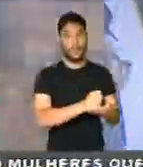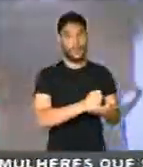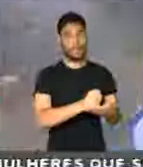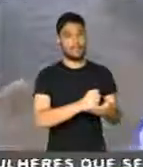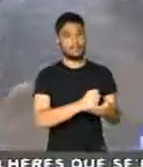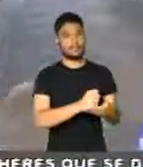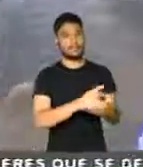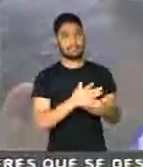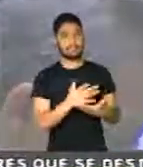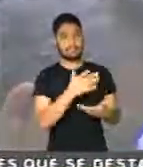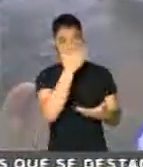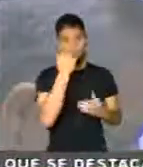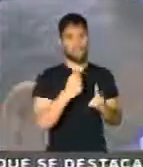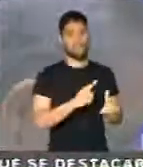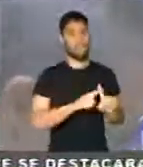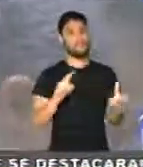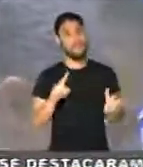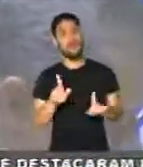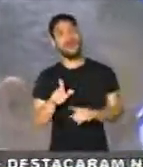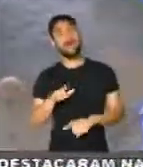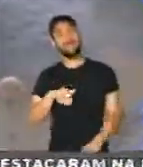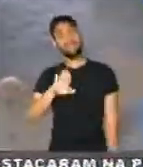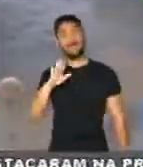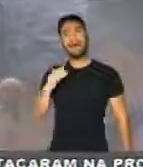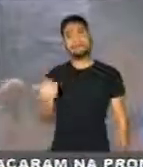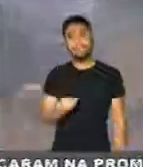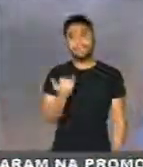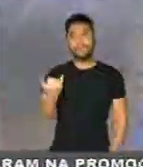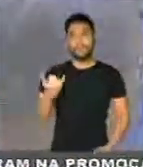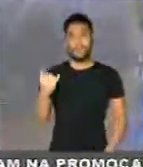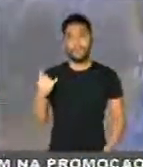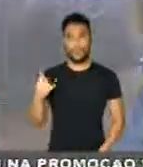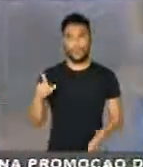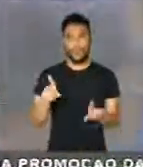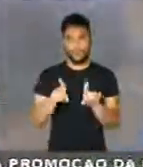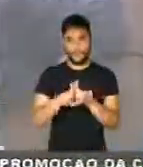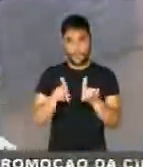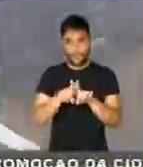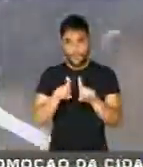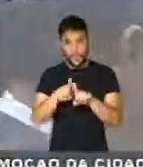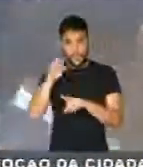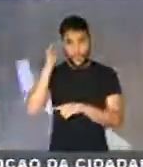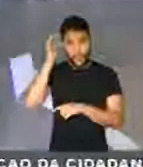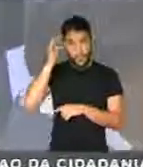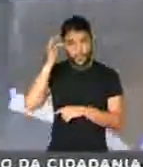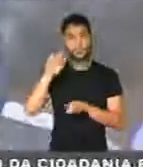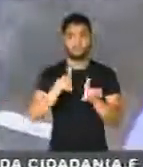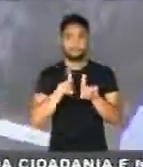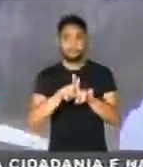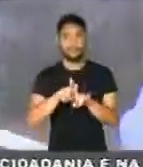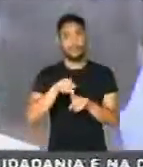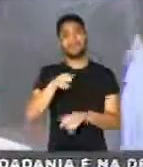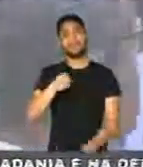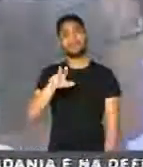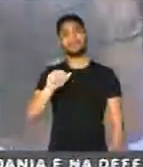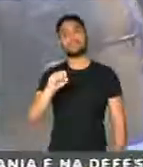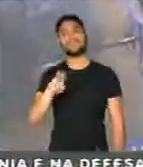os seus ofendidos. Mas a mais importante filósofa brasileira contemporânea é Marilena Schaui.